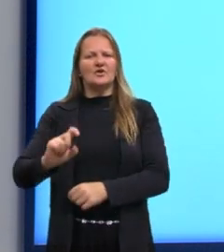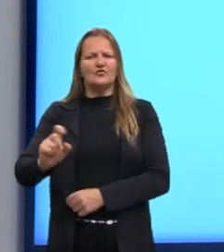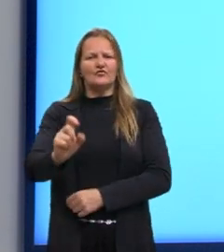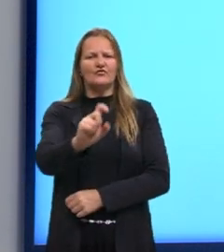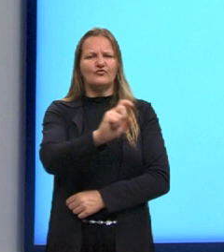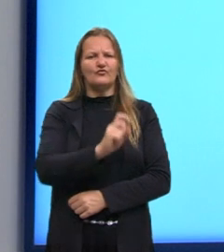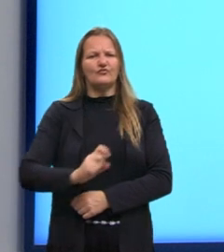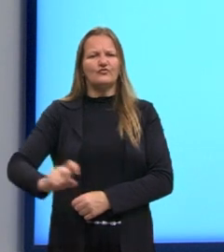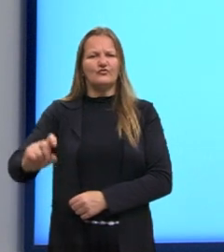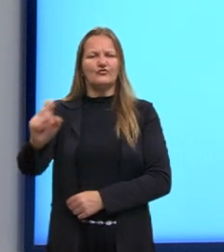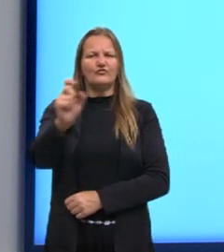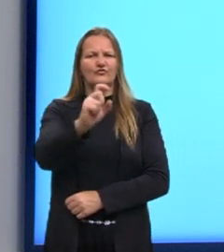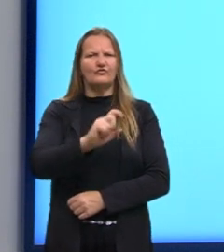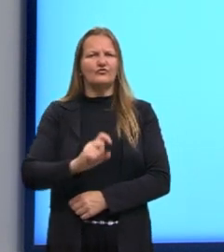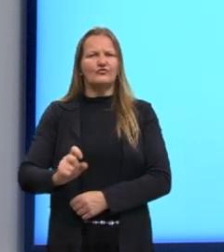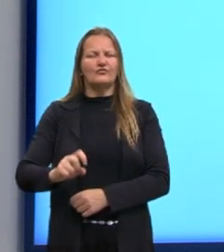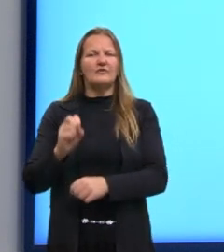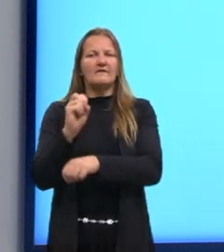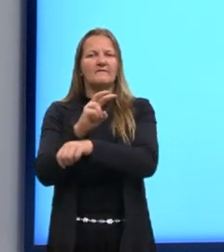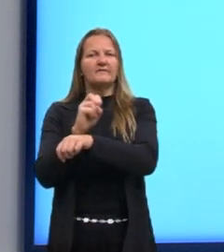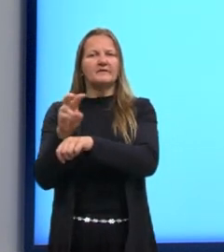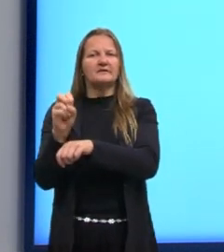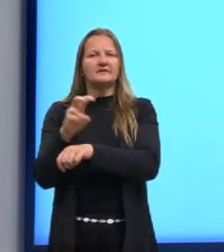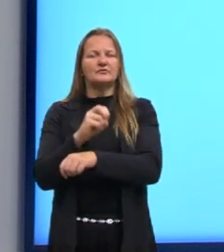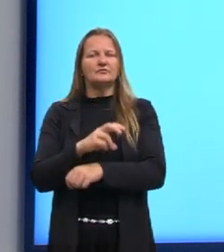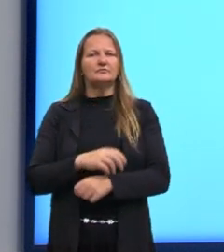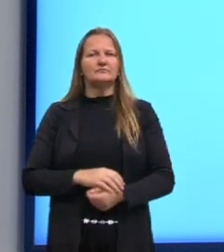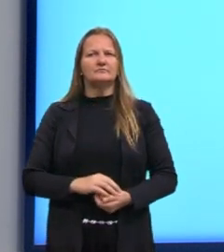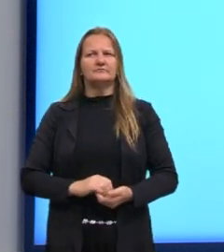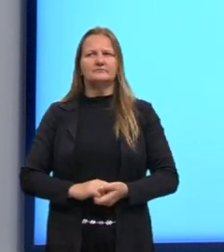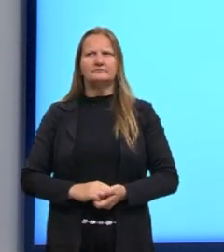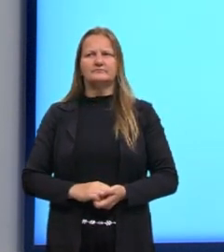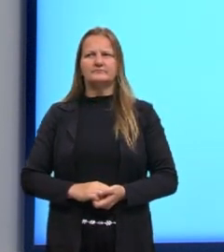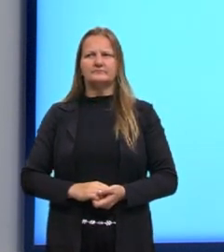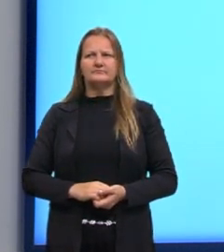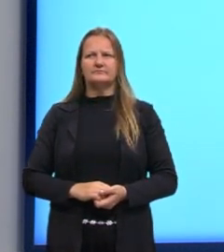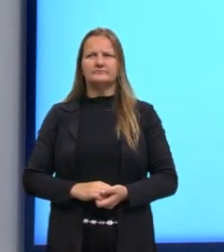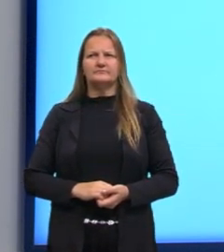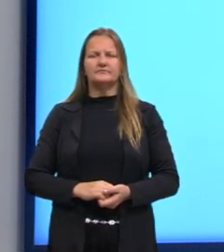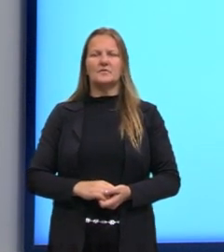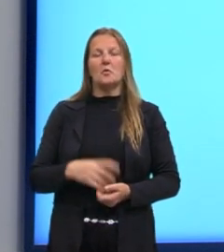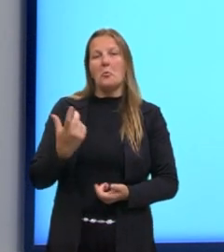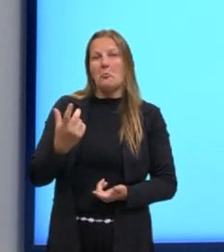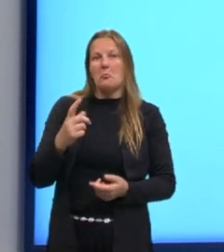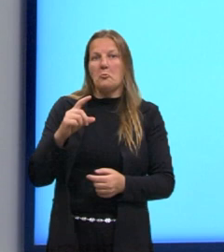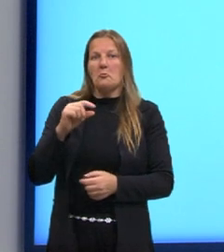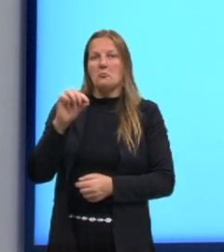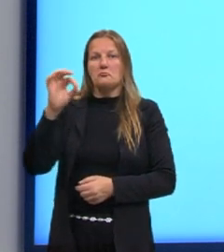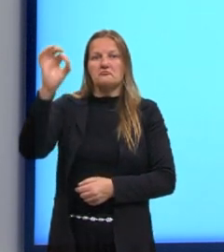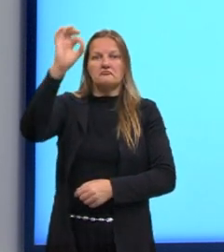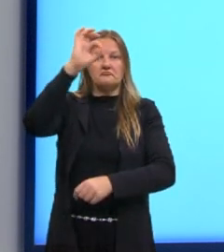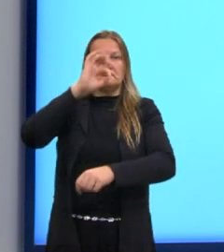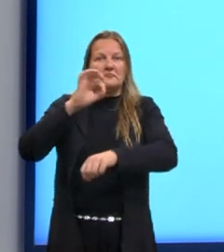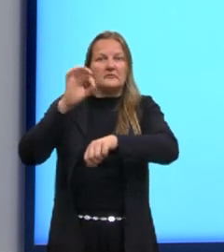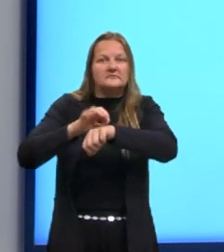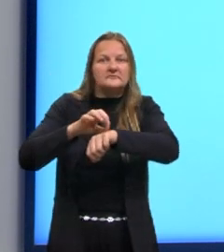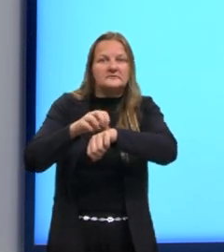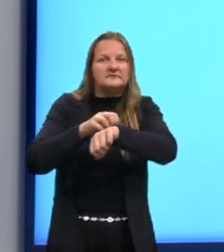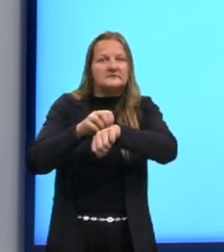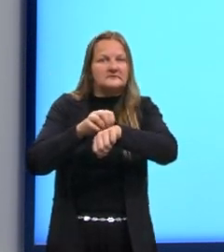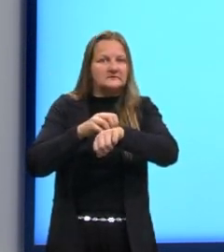inseticida, então quer dizer que é algum inseto, provavelmente um mosquito. Também está